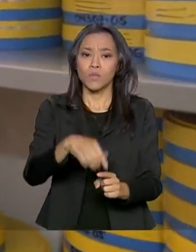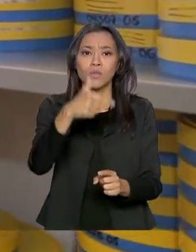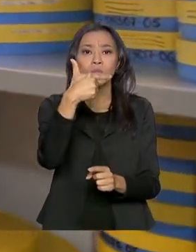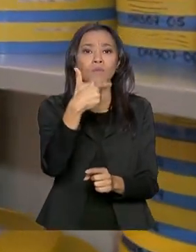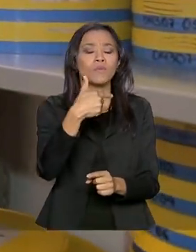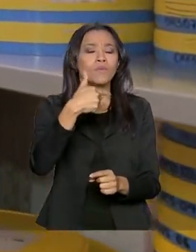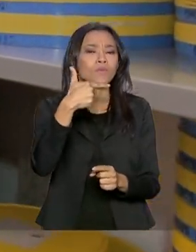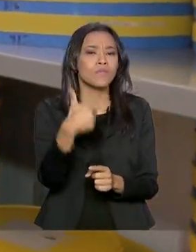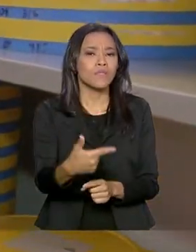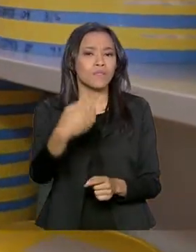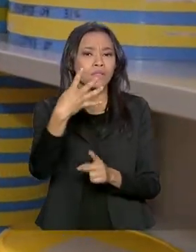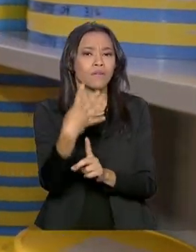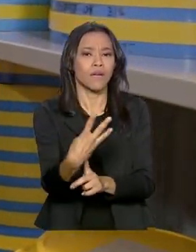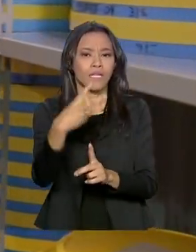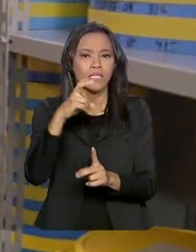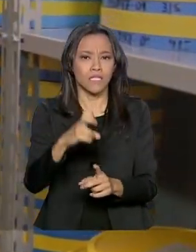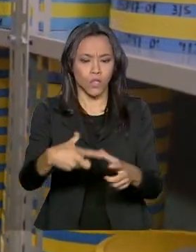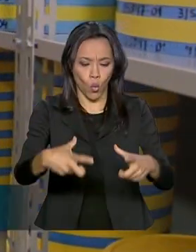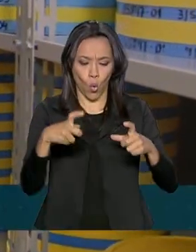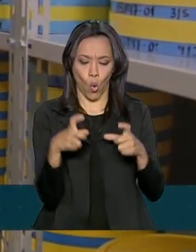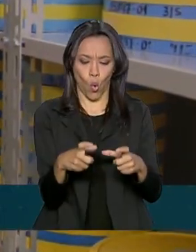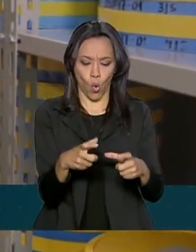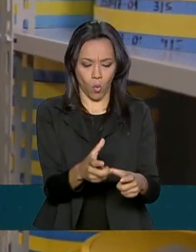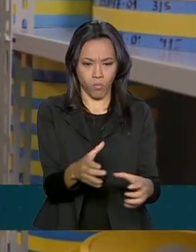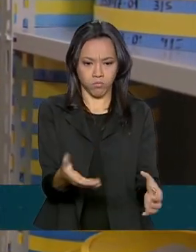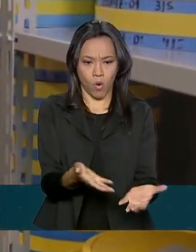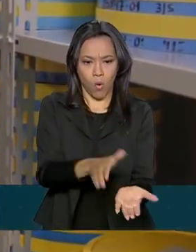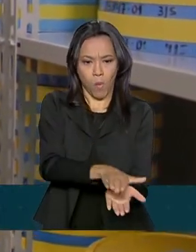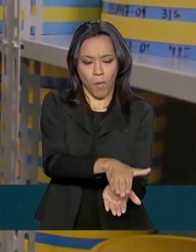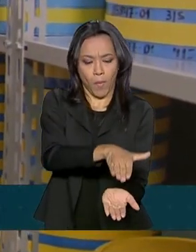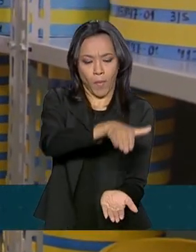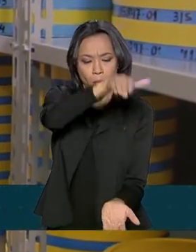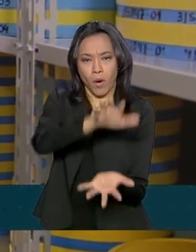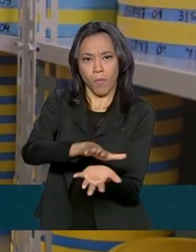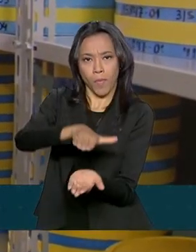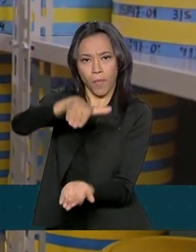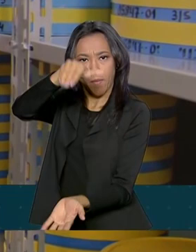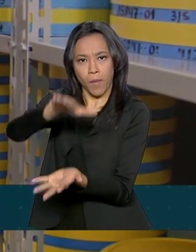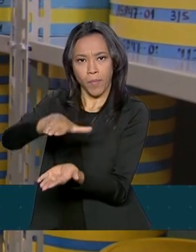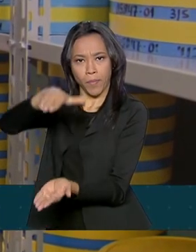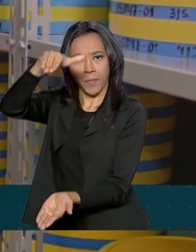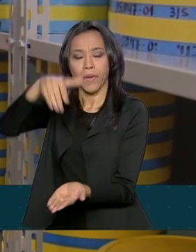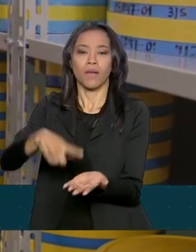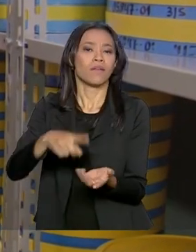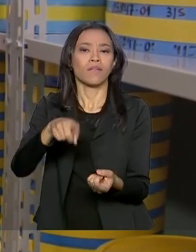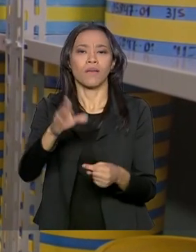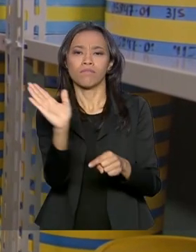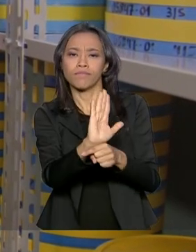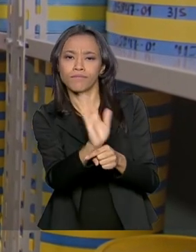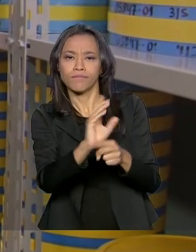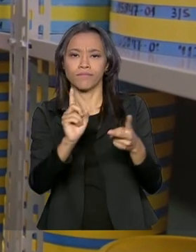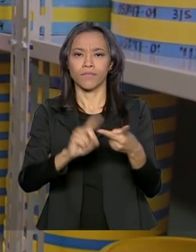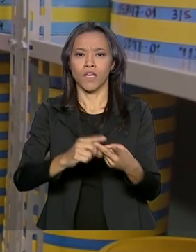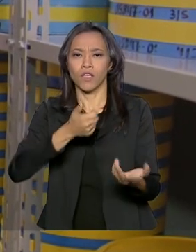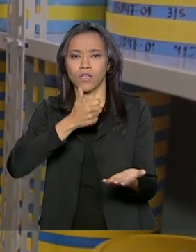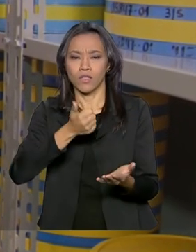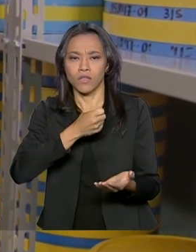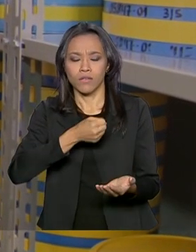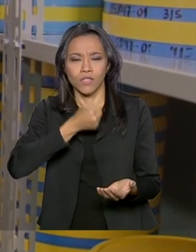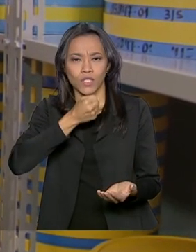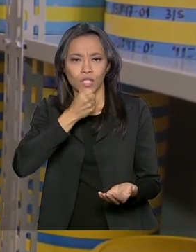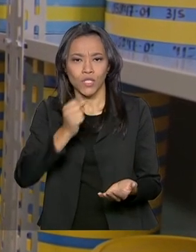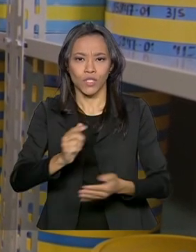mil rolos de filmes e mais de 40 mil títulos de ficção, documentários, cinejornais e filmes